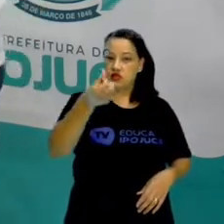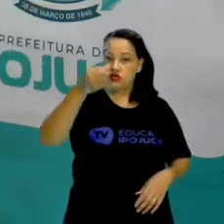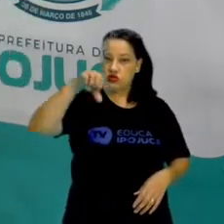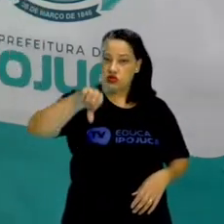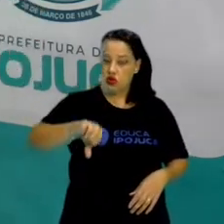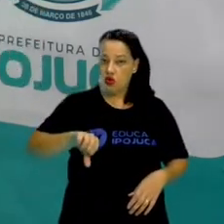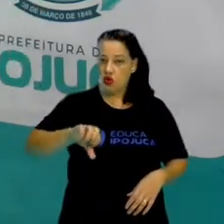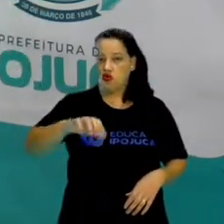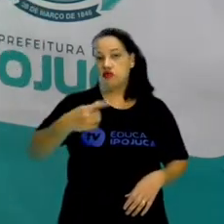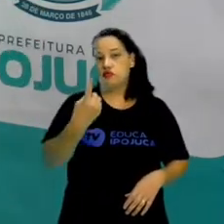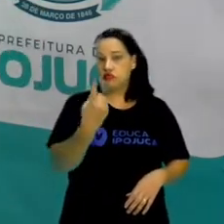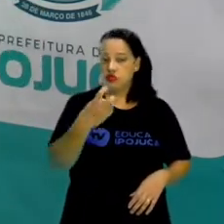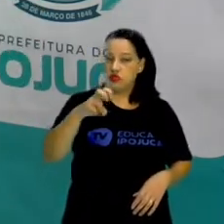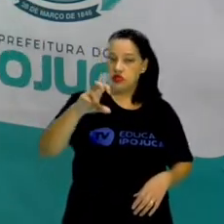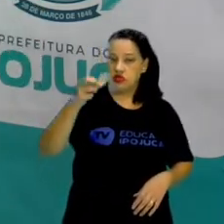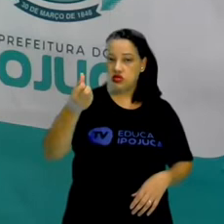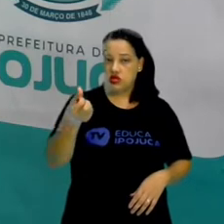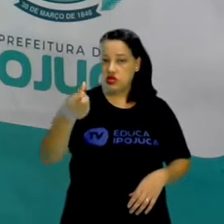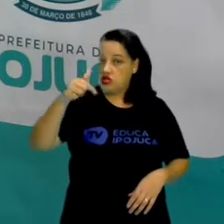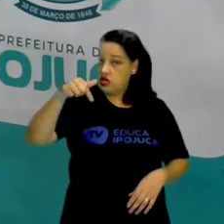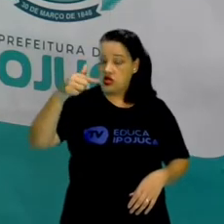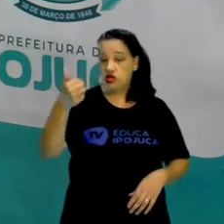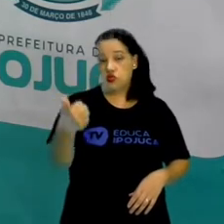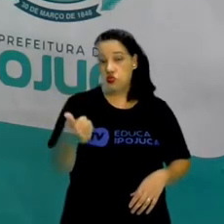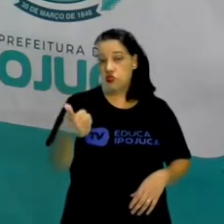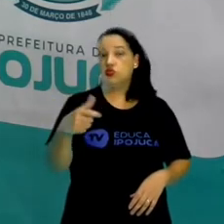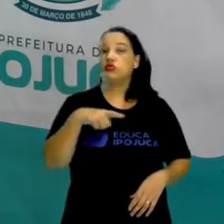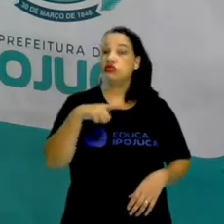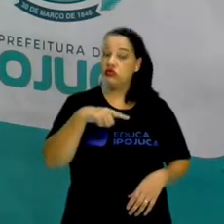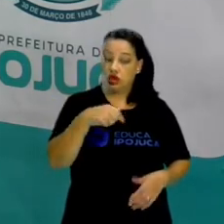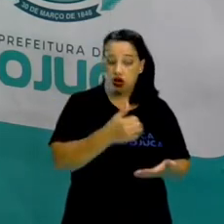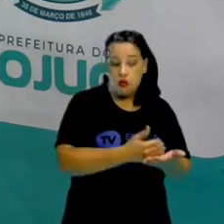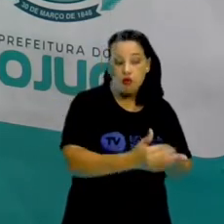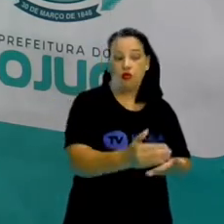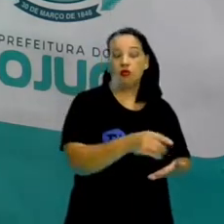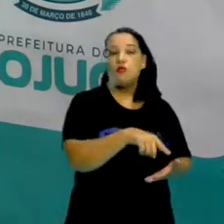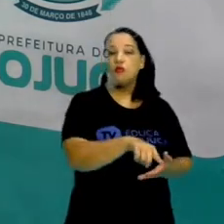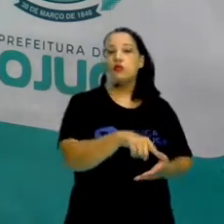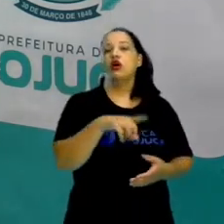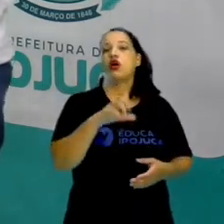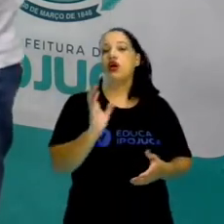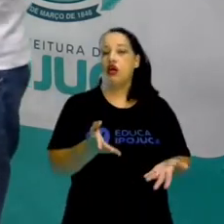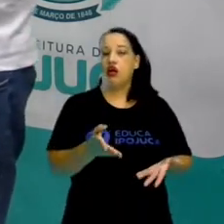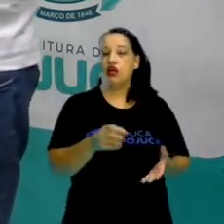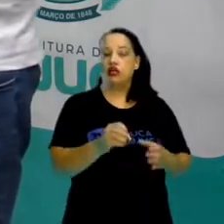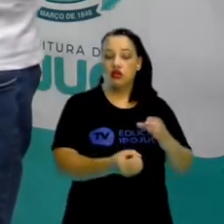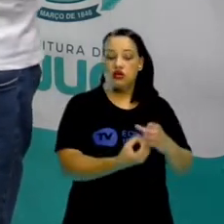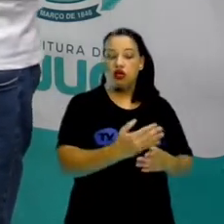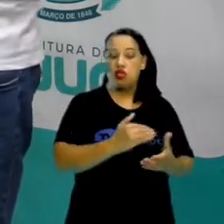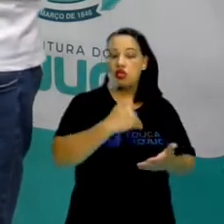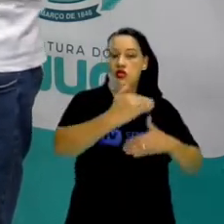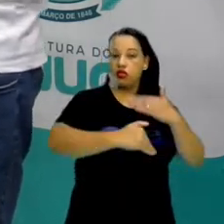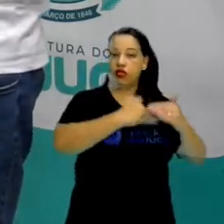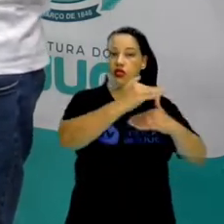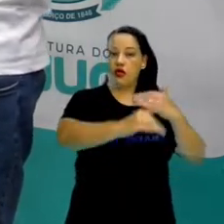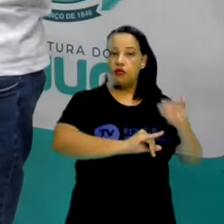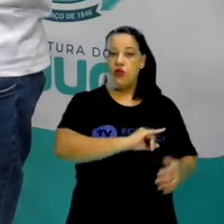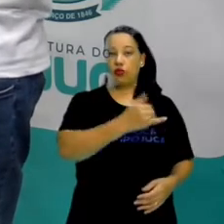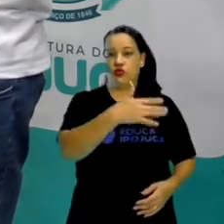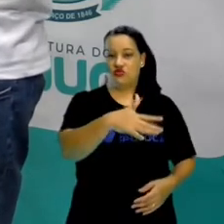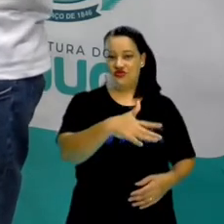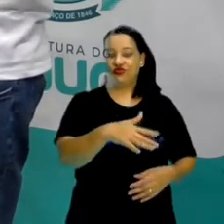1571, nós vamos ter a fundação, certo? Desta área que vai dar origem ao município do